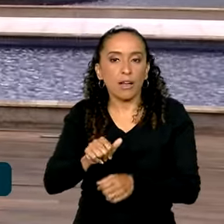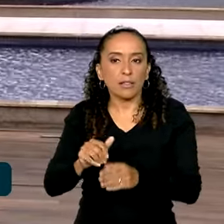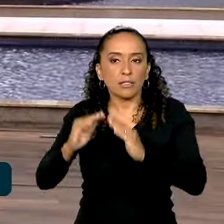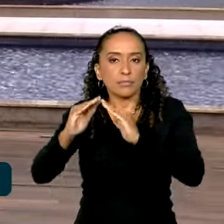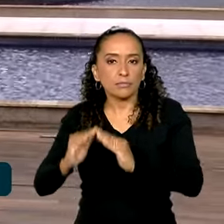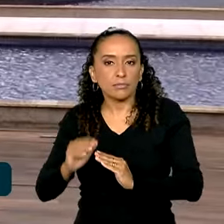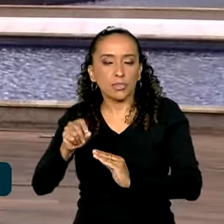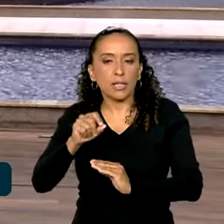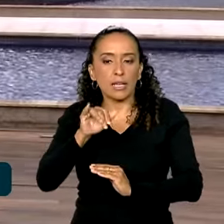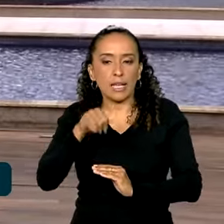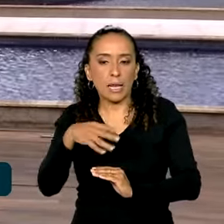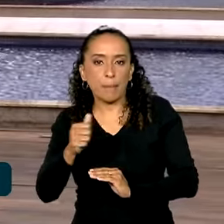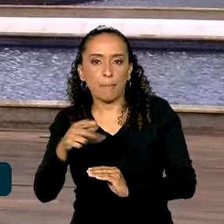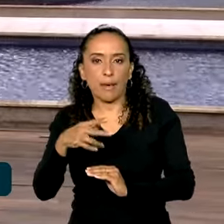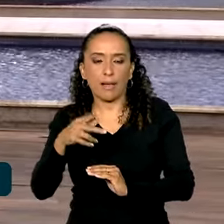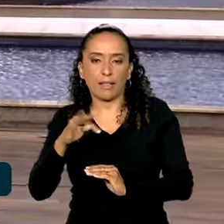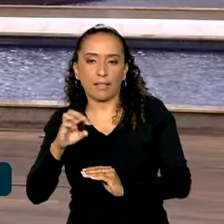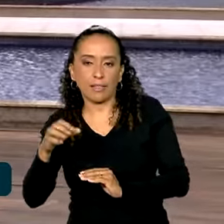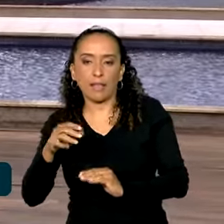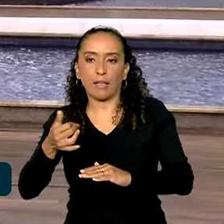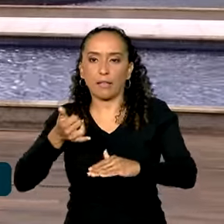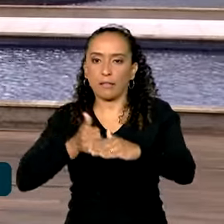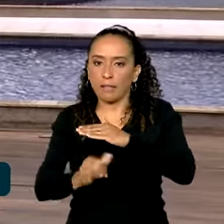o IMPA-TEC em startups e empresas de tecnologia.